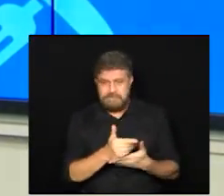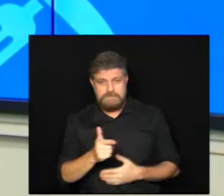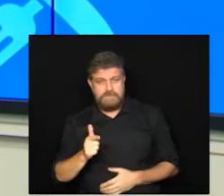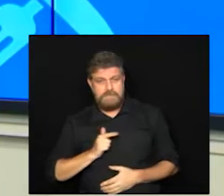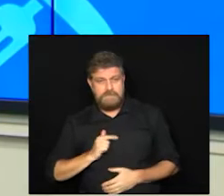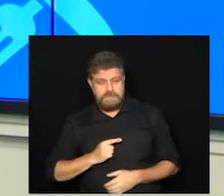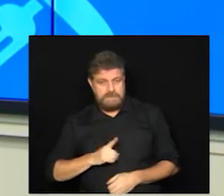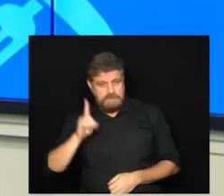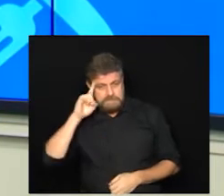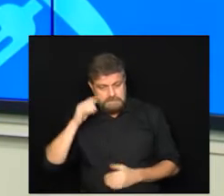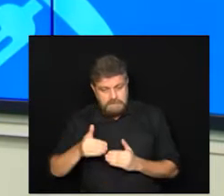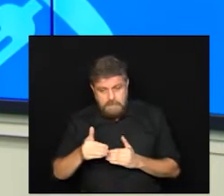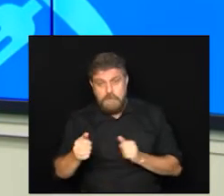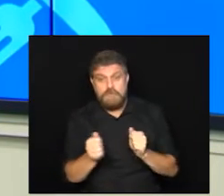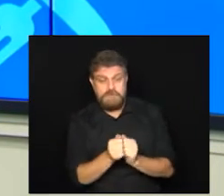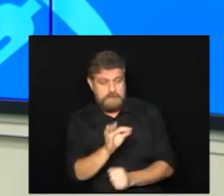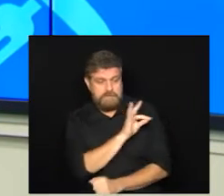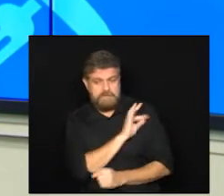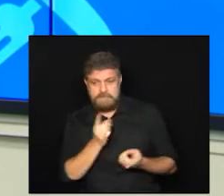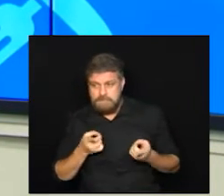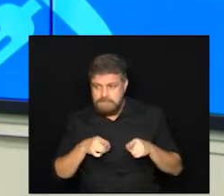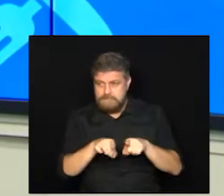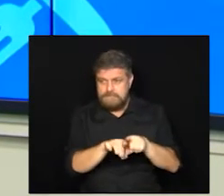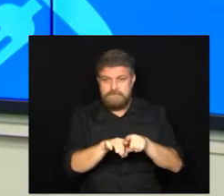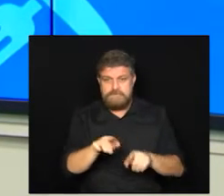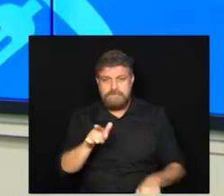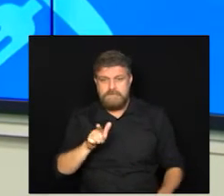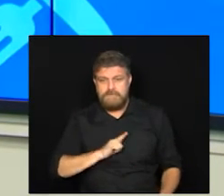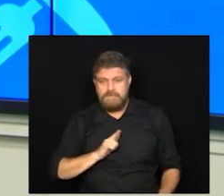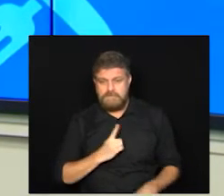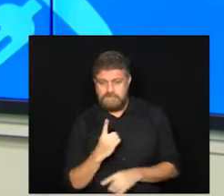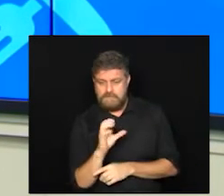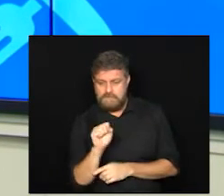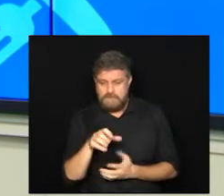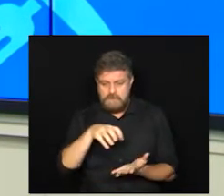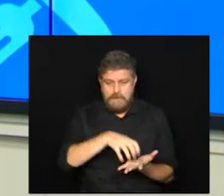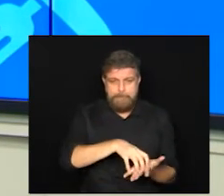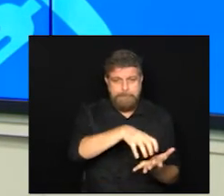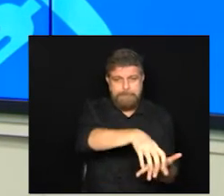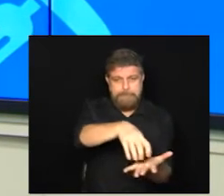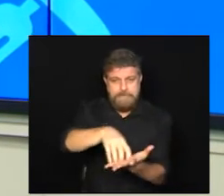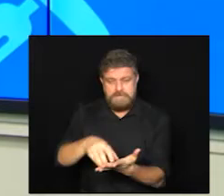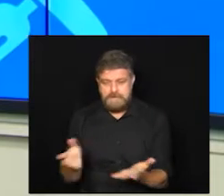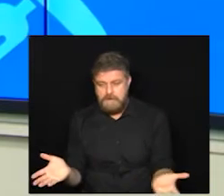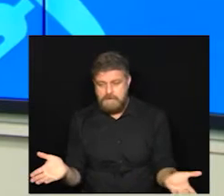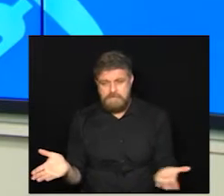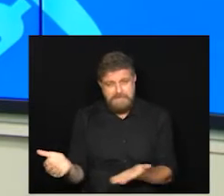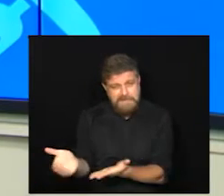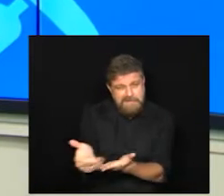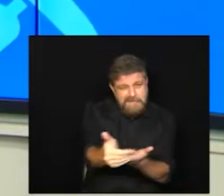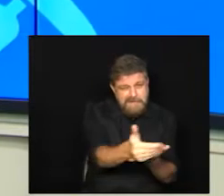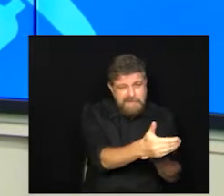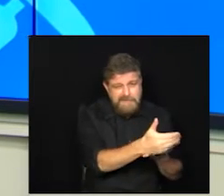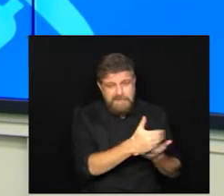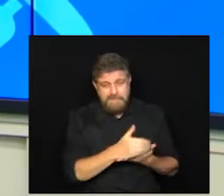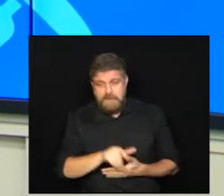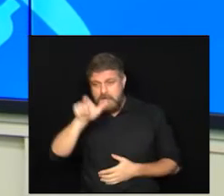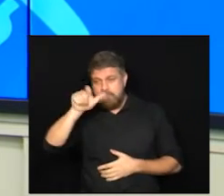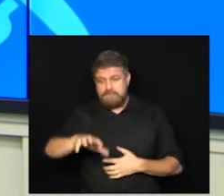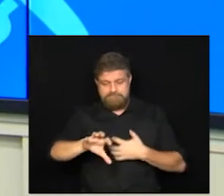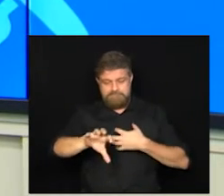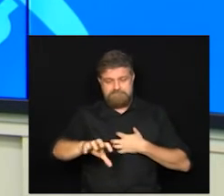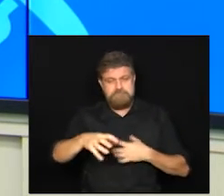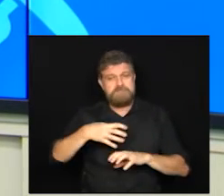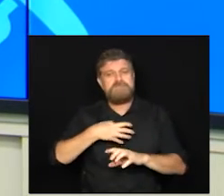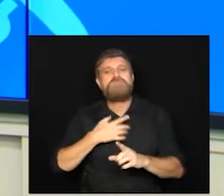desta data junto com a Prefeitura eu volto a dizer são 18 postos de arrecadação para você que se sensibilizou aí